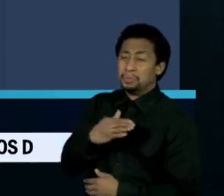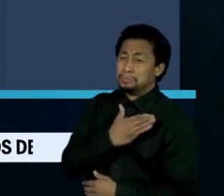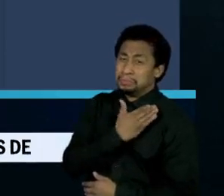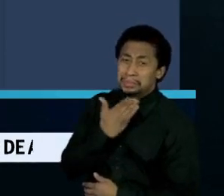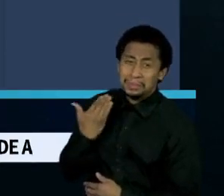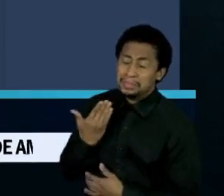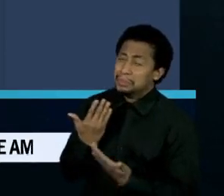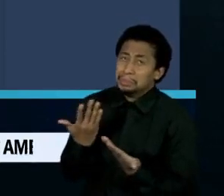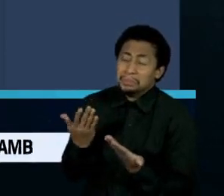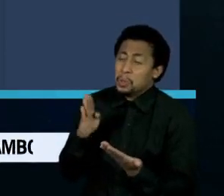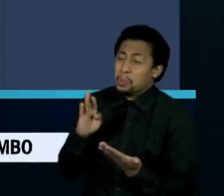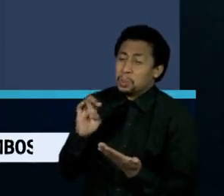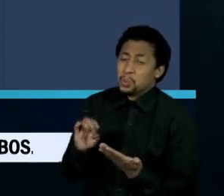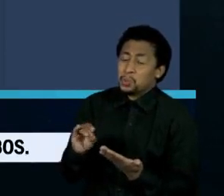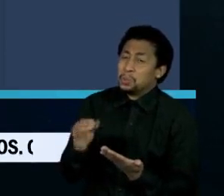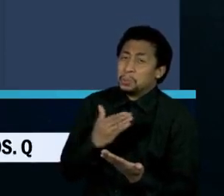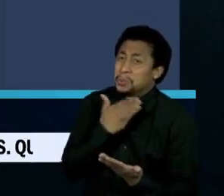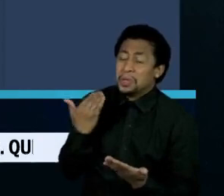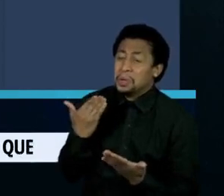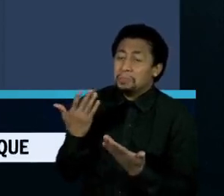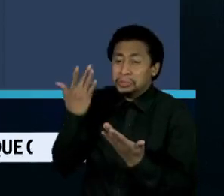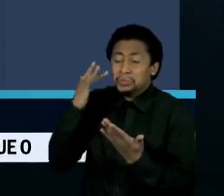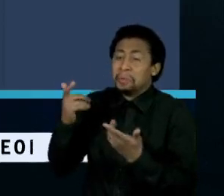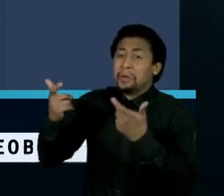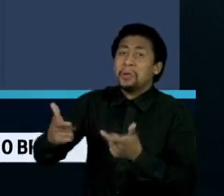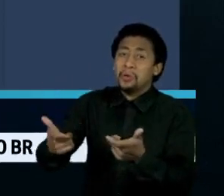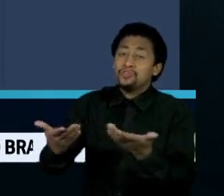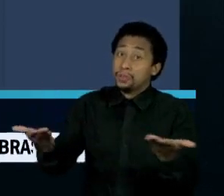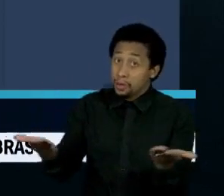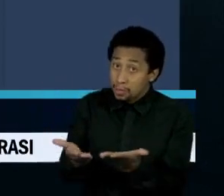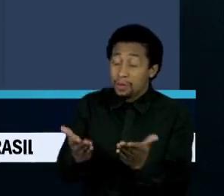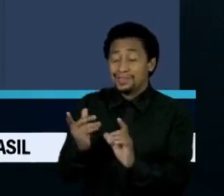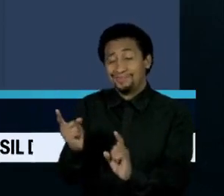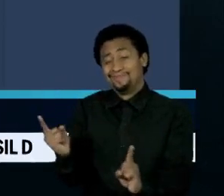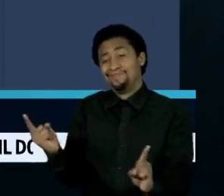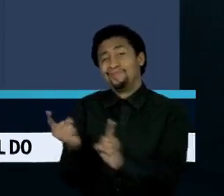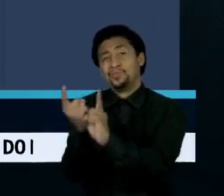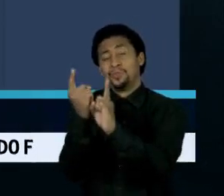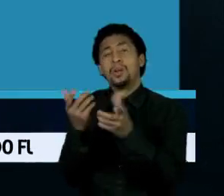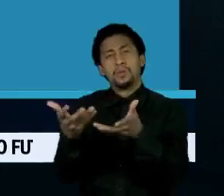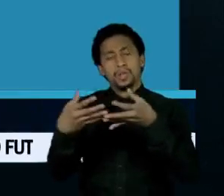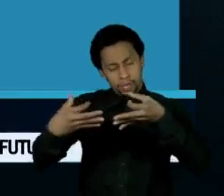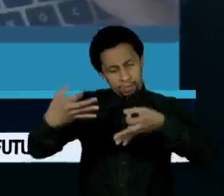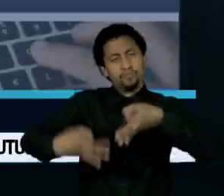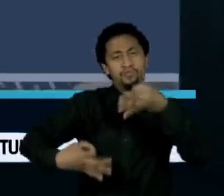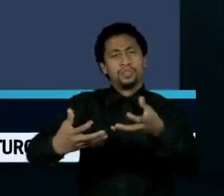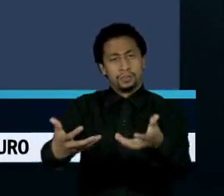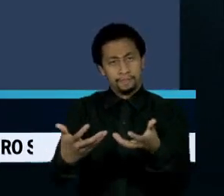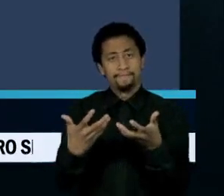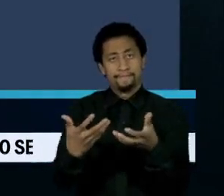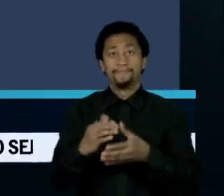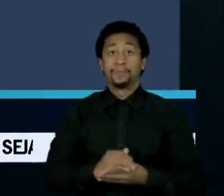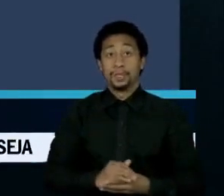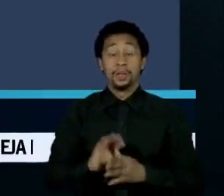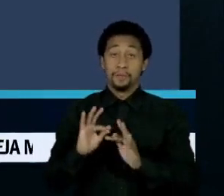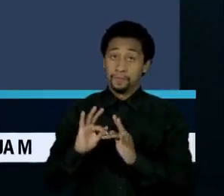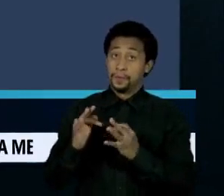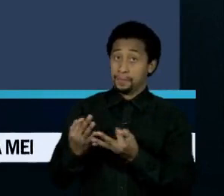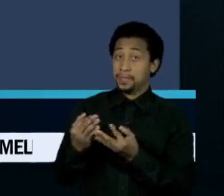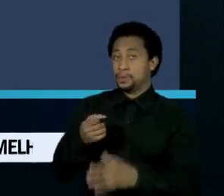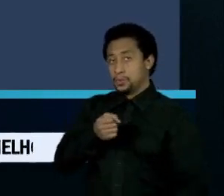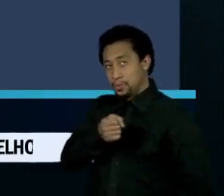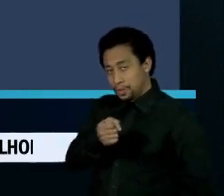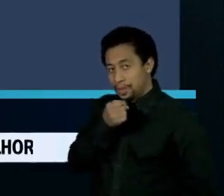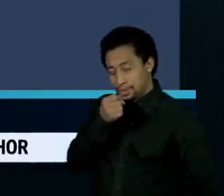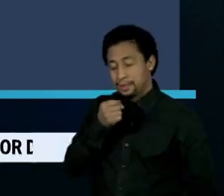paradeiro de Bruno e Dom e que agora se inicia a jornada por justiça. Parte da família do jornalista que